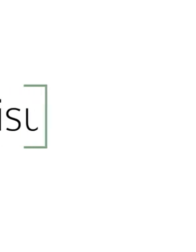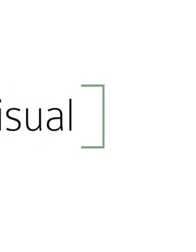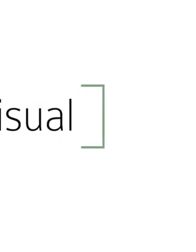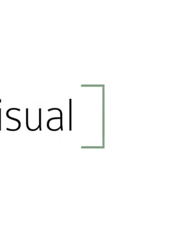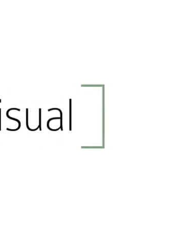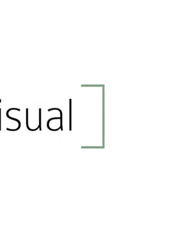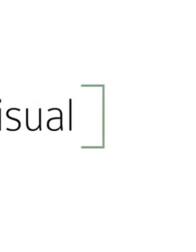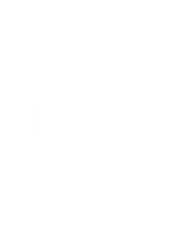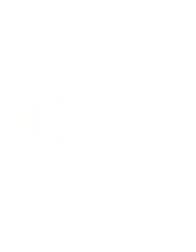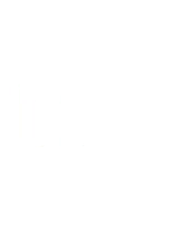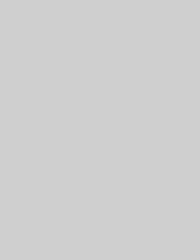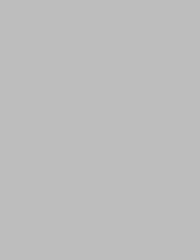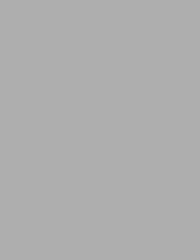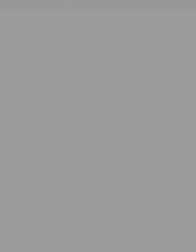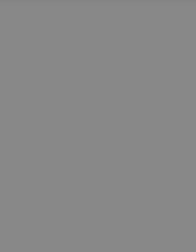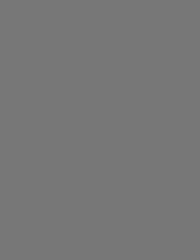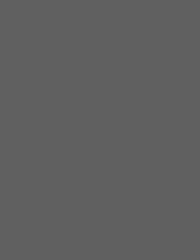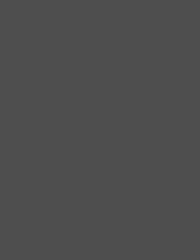Legenda Adriana